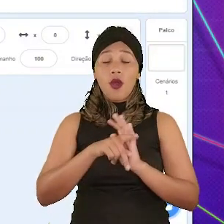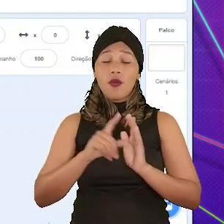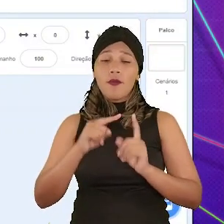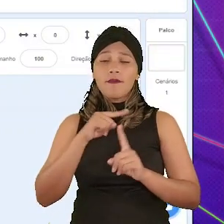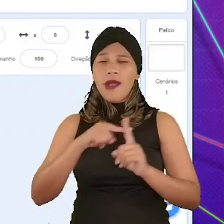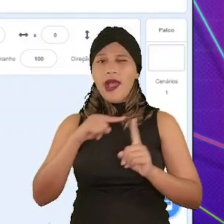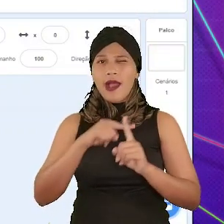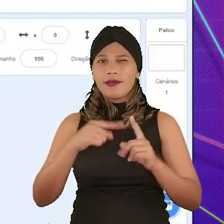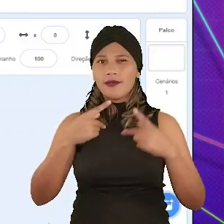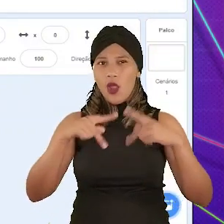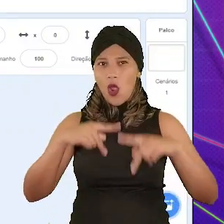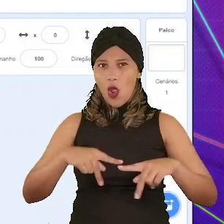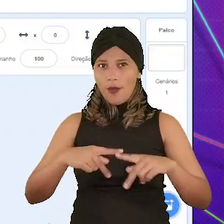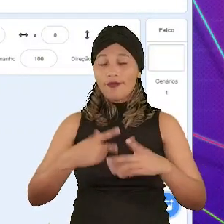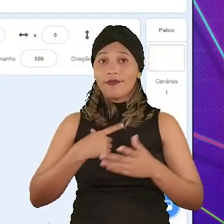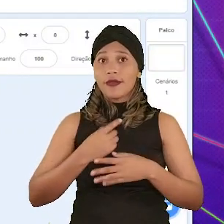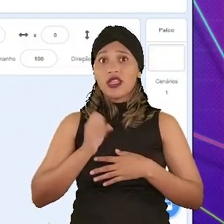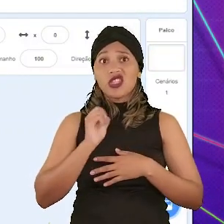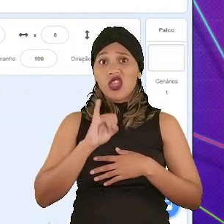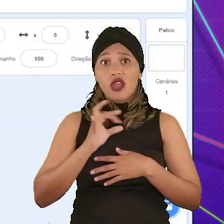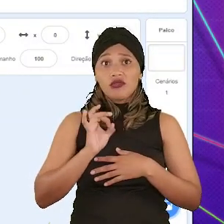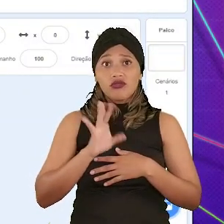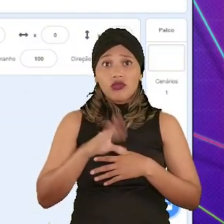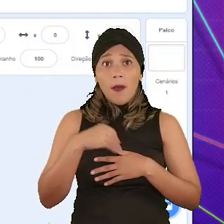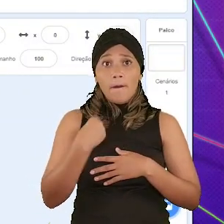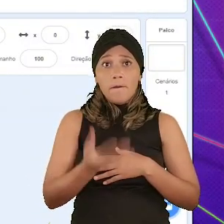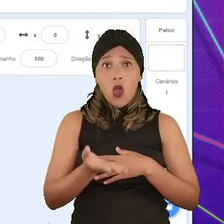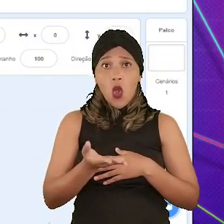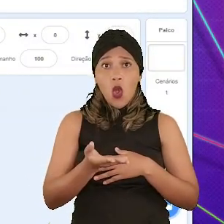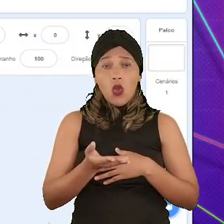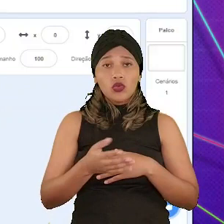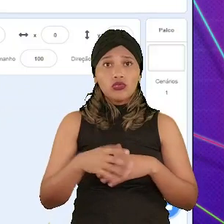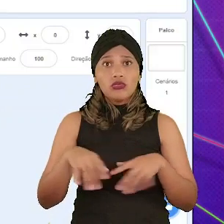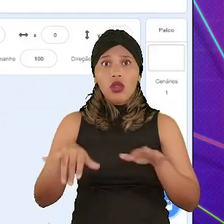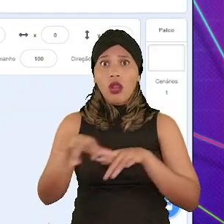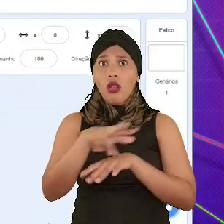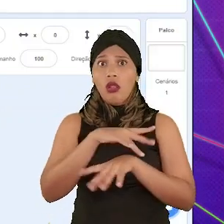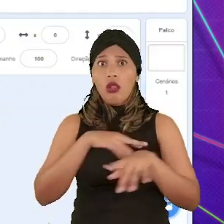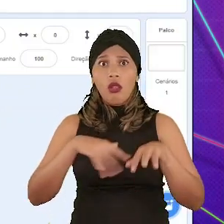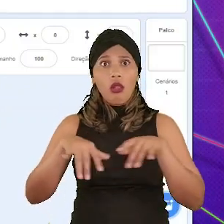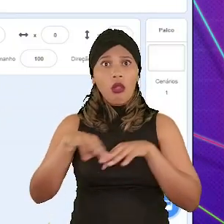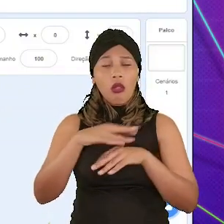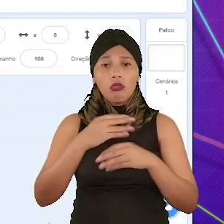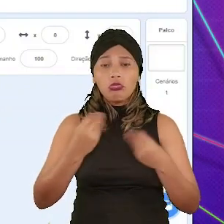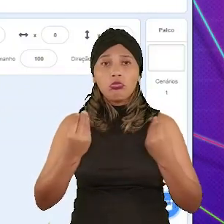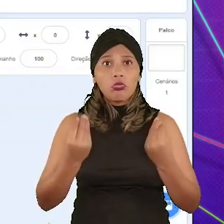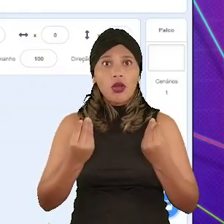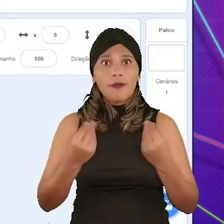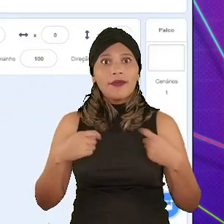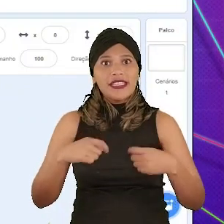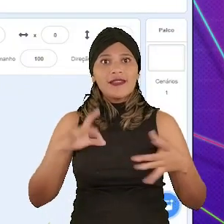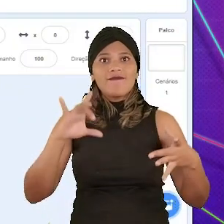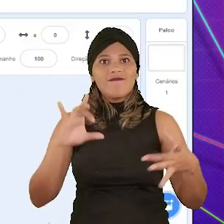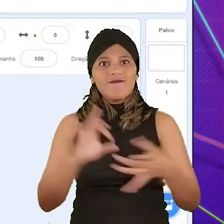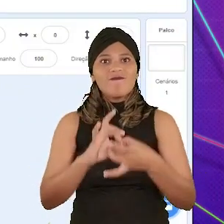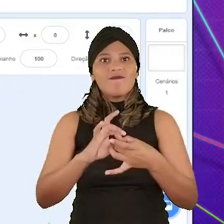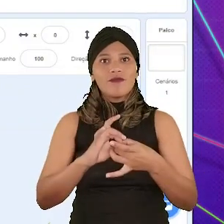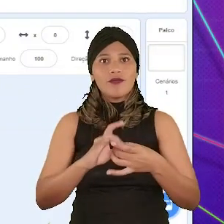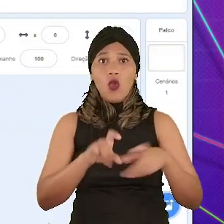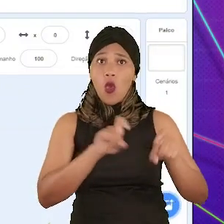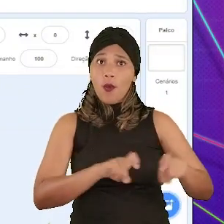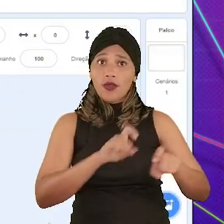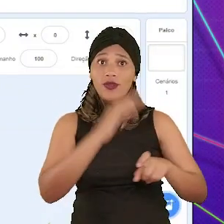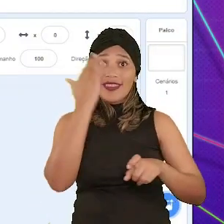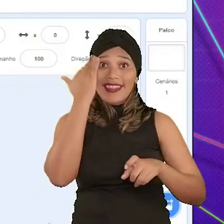estar como uma parte do nosso programa. Mas se eu só deixar essa informação aqui solta, não tem nada que comunique exatamente para o nosso computador